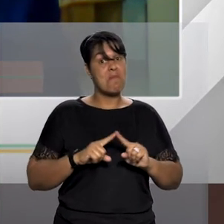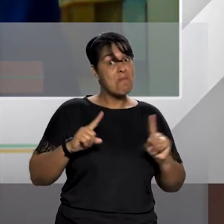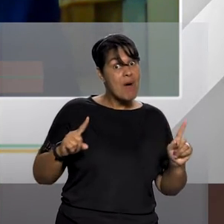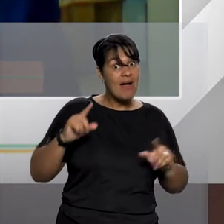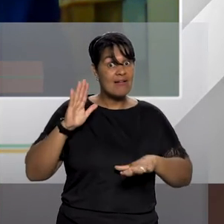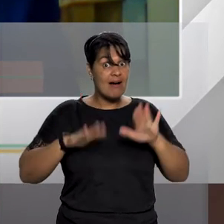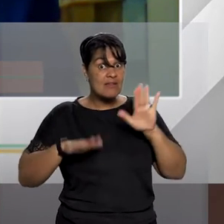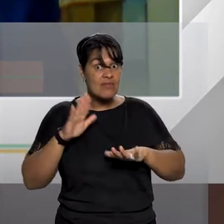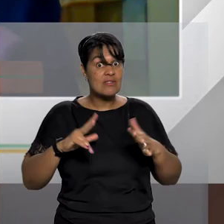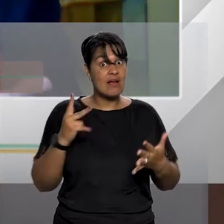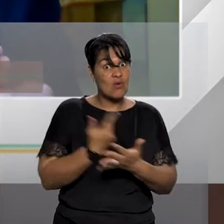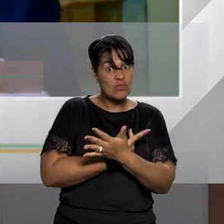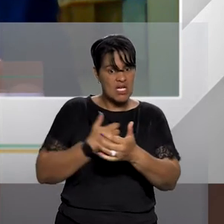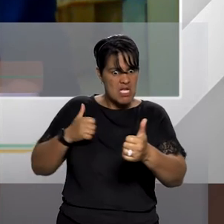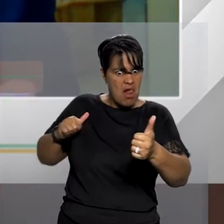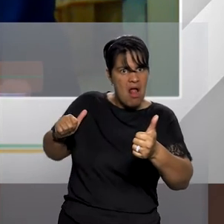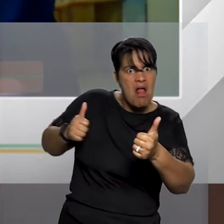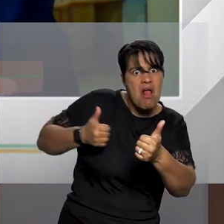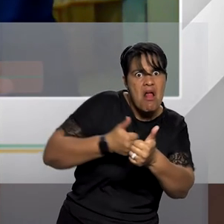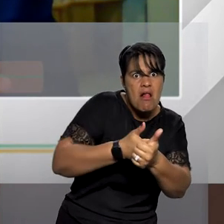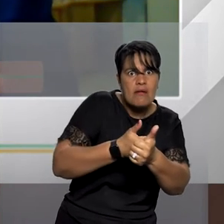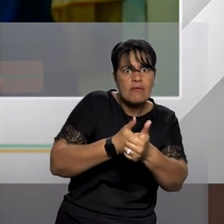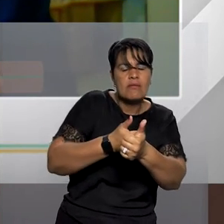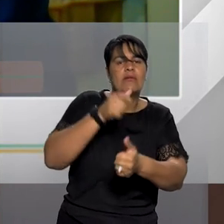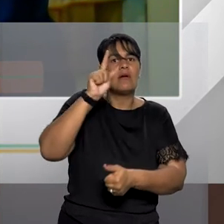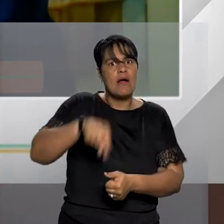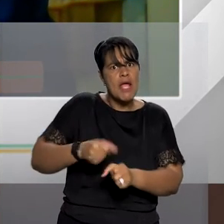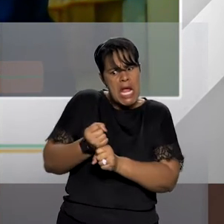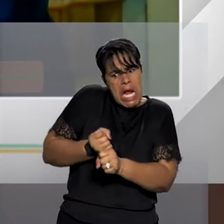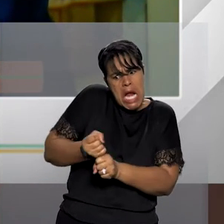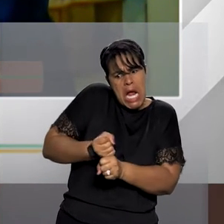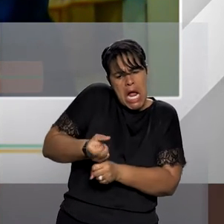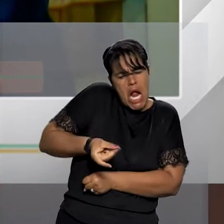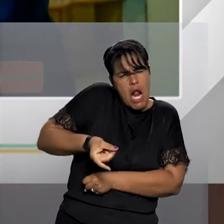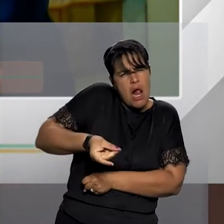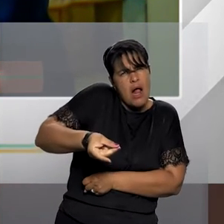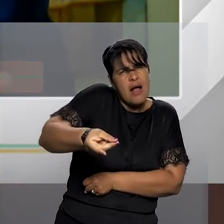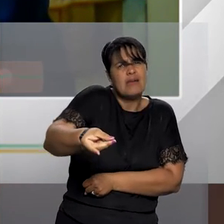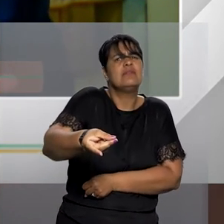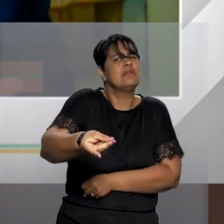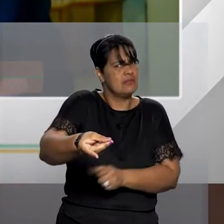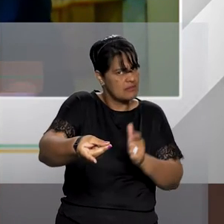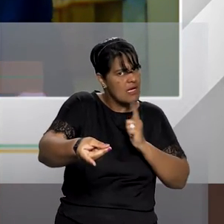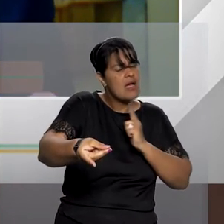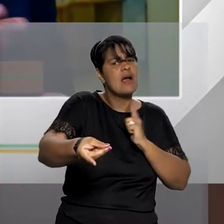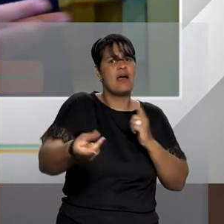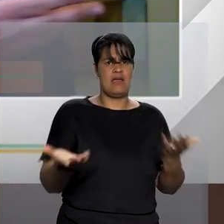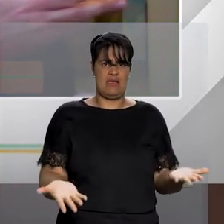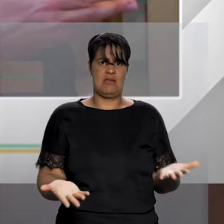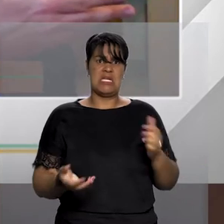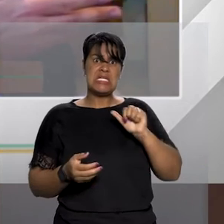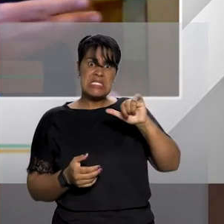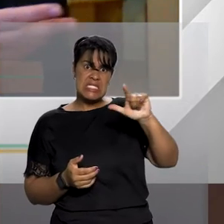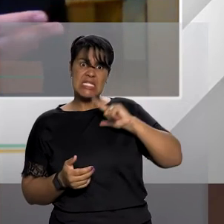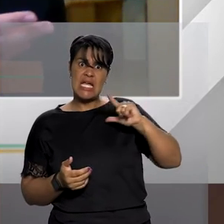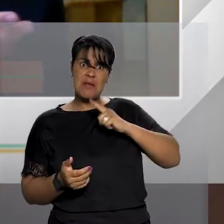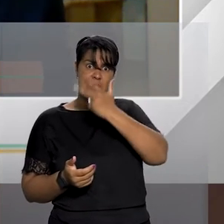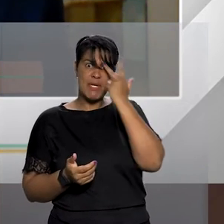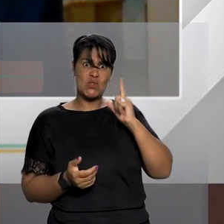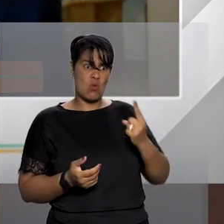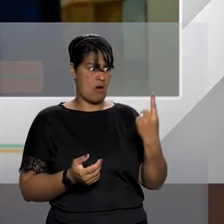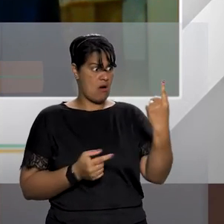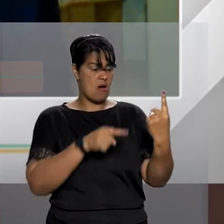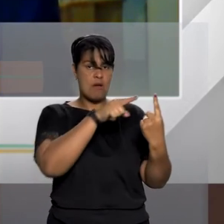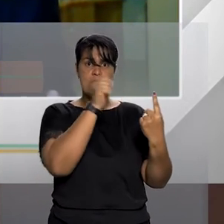perseguição, de stalking, que eles duram anos a fio. Então, se eu já tenho um perseguidor que está perseguindo essa mulher por anos a